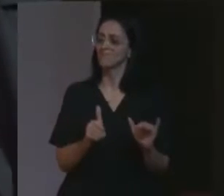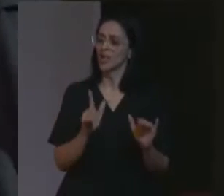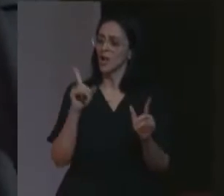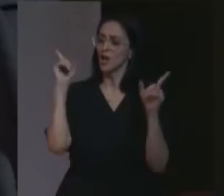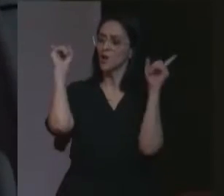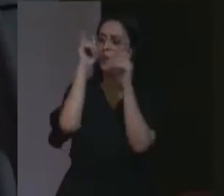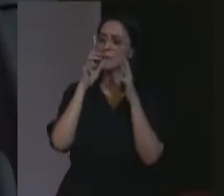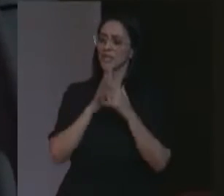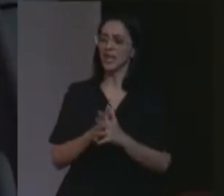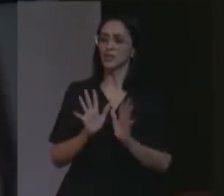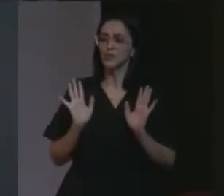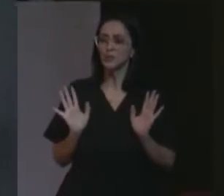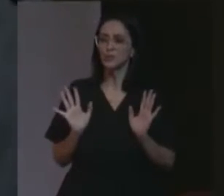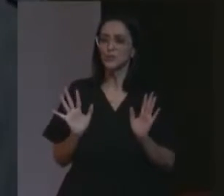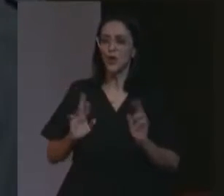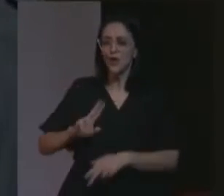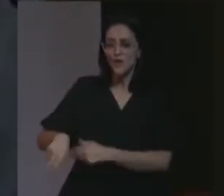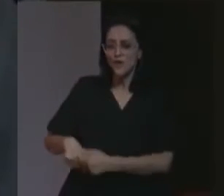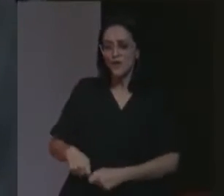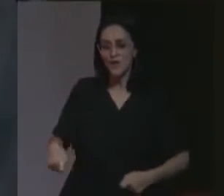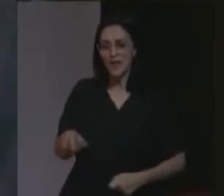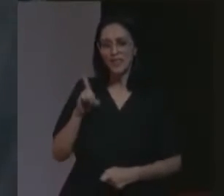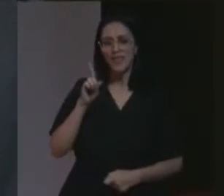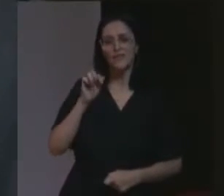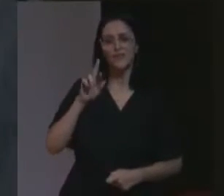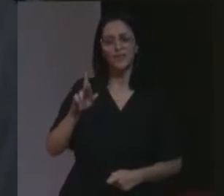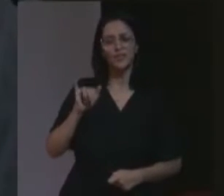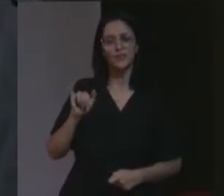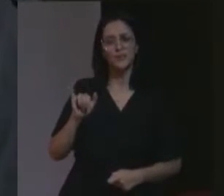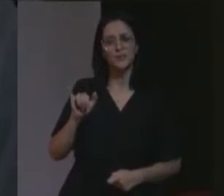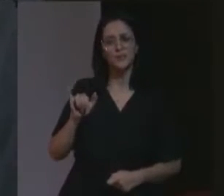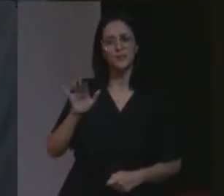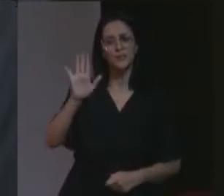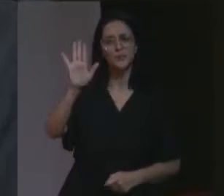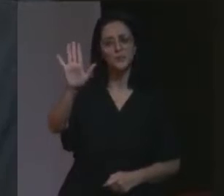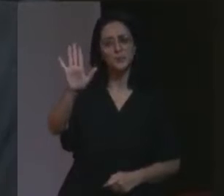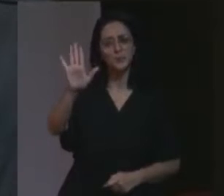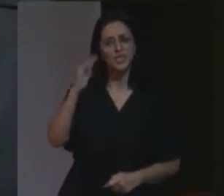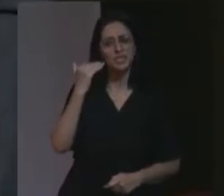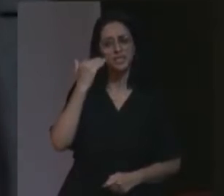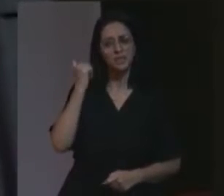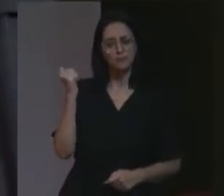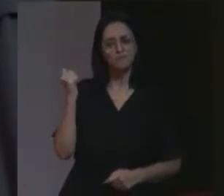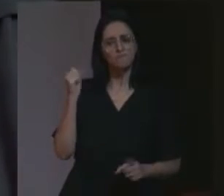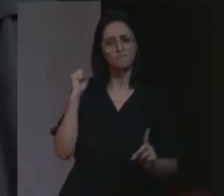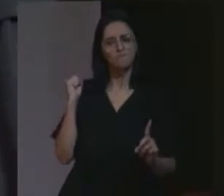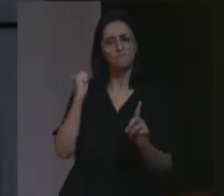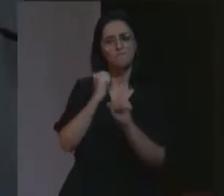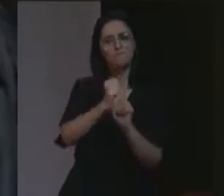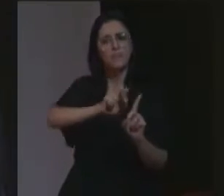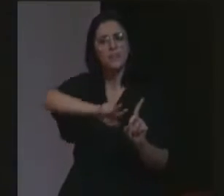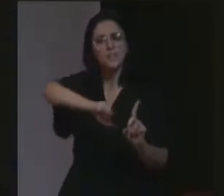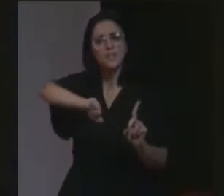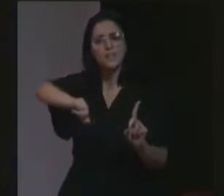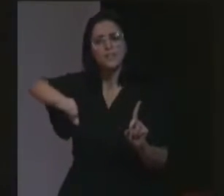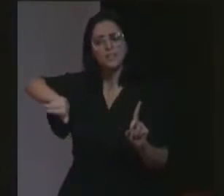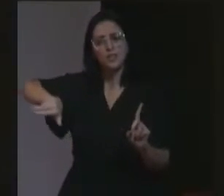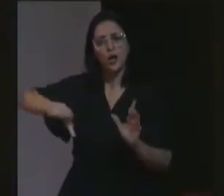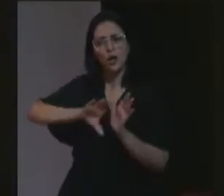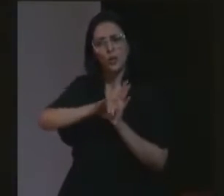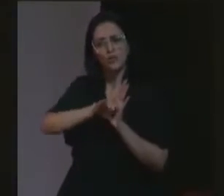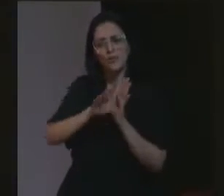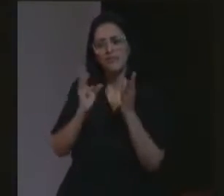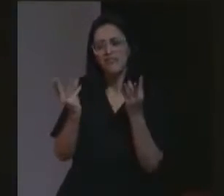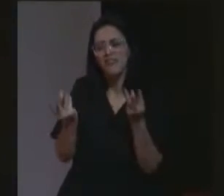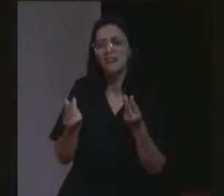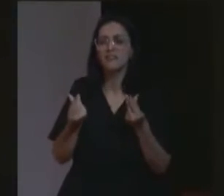complicado, Frei Davi. Frei Davi, sabe, o genocídio, ele é um conceito muito